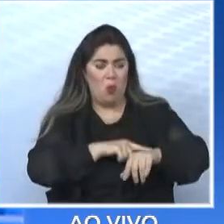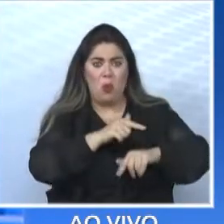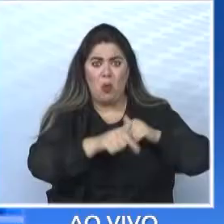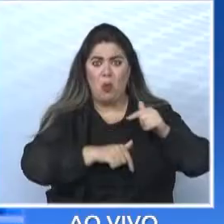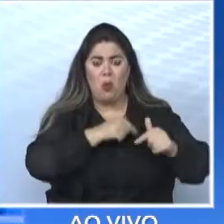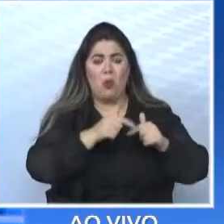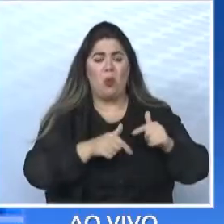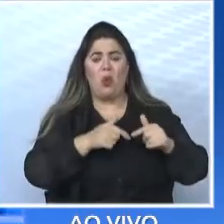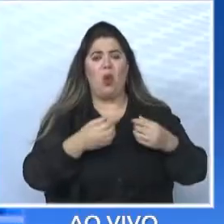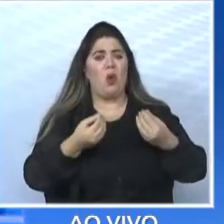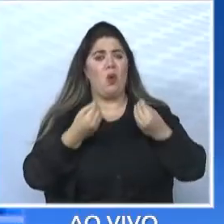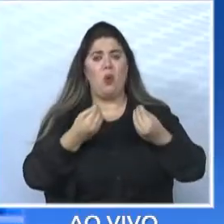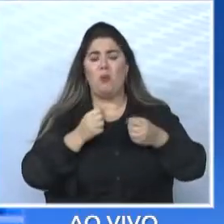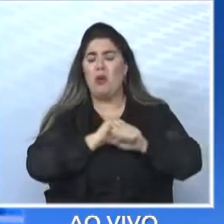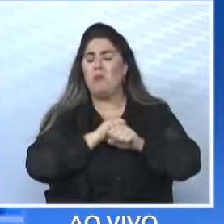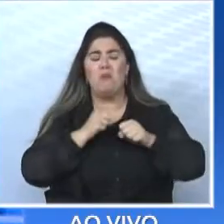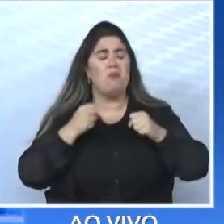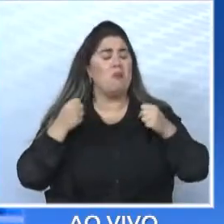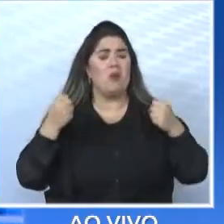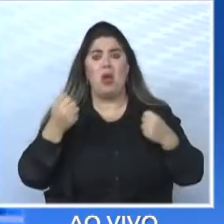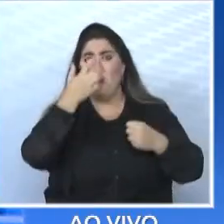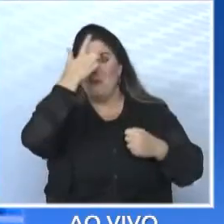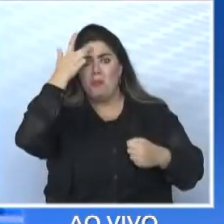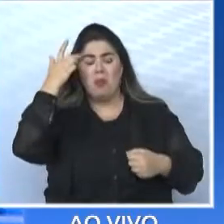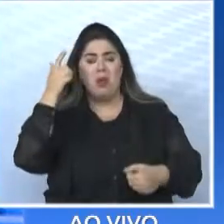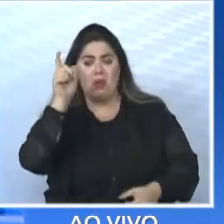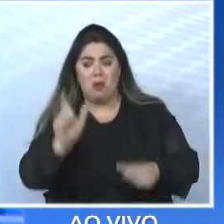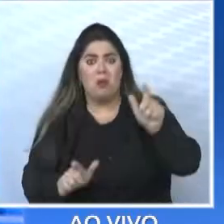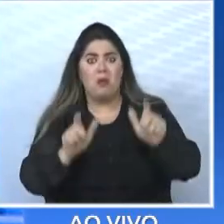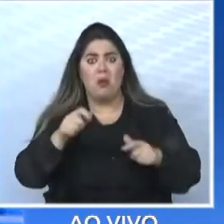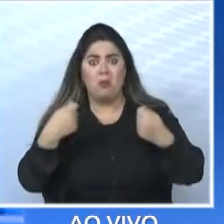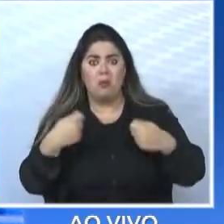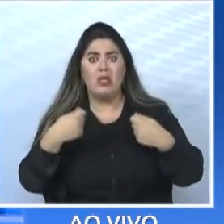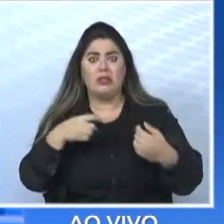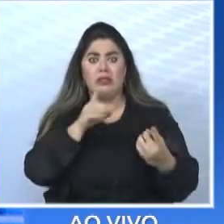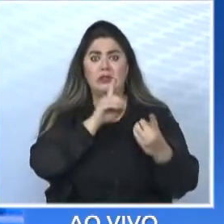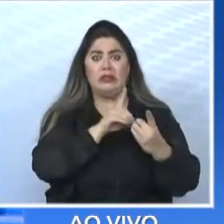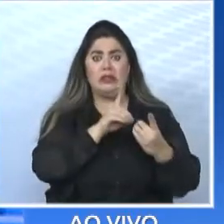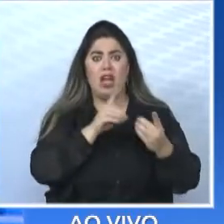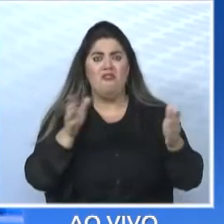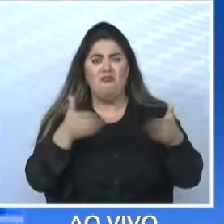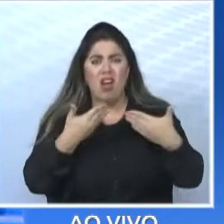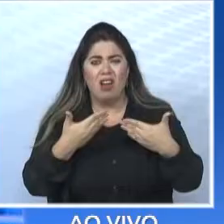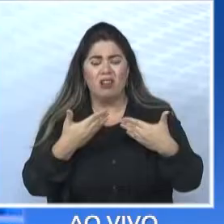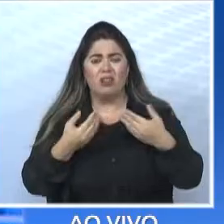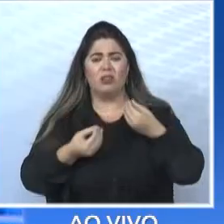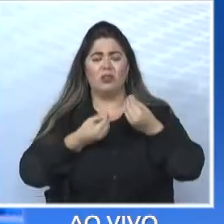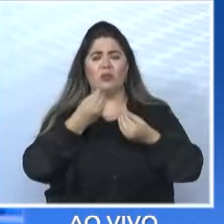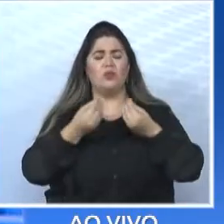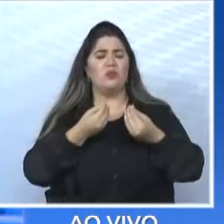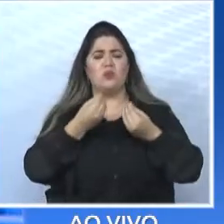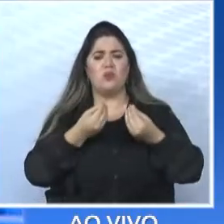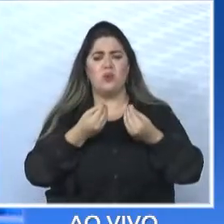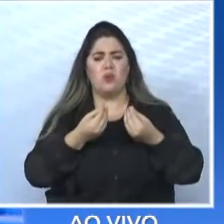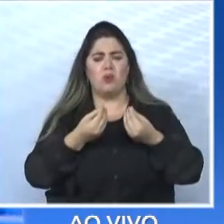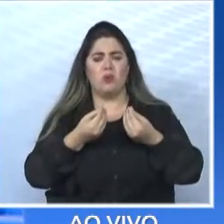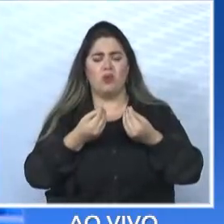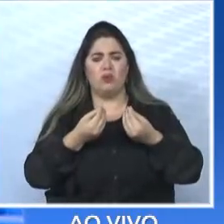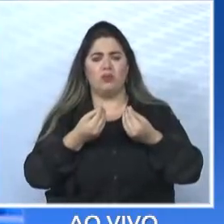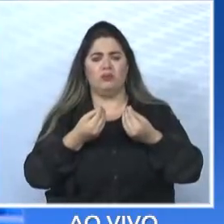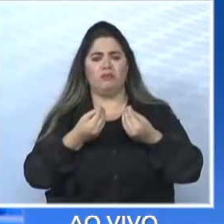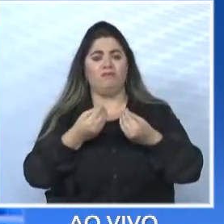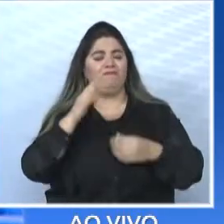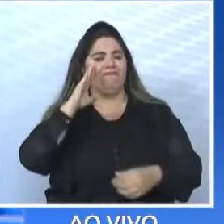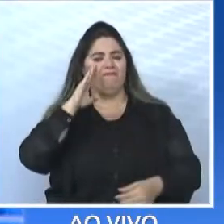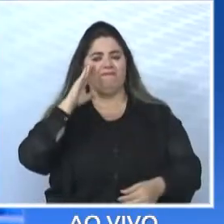possível. Quando as pessoas precisam de atendimento, fecha-se as unidades básicas de saúde. E, principalmente, não dá para fechar